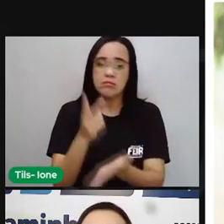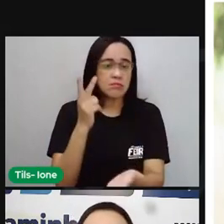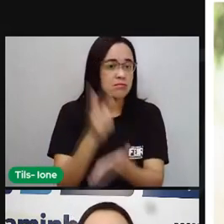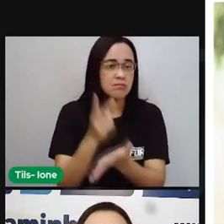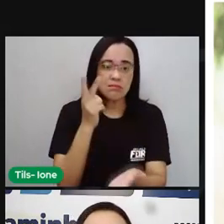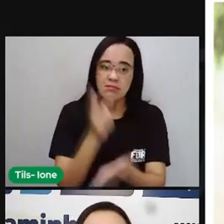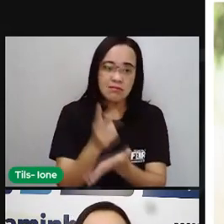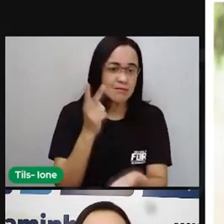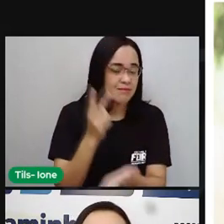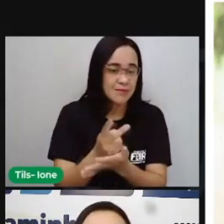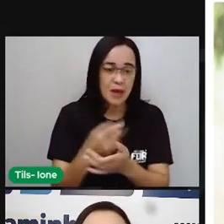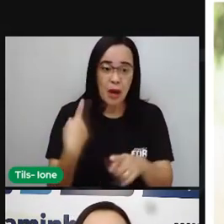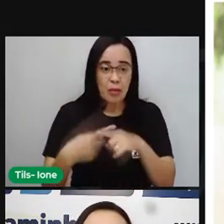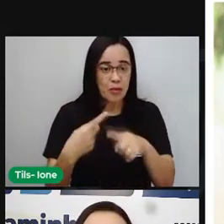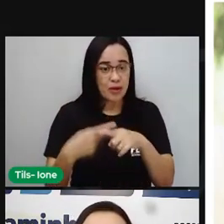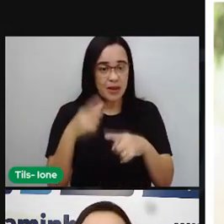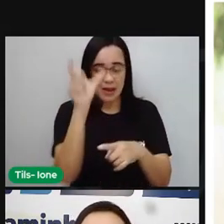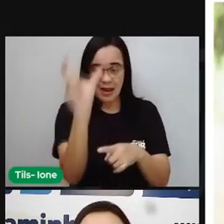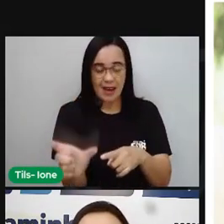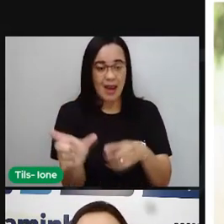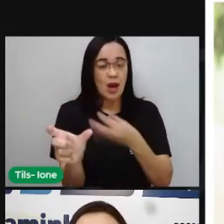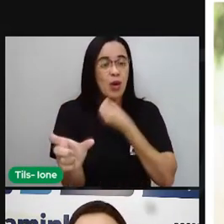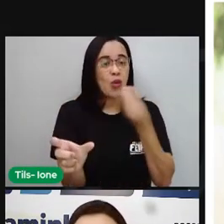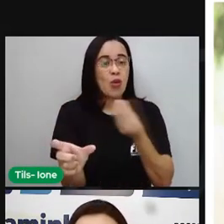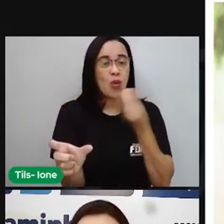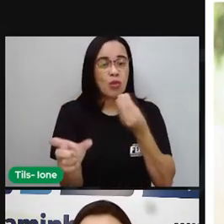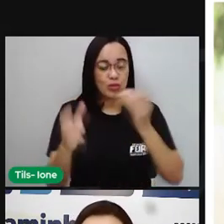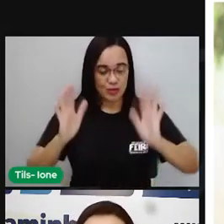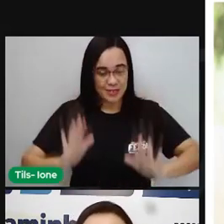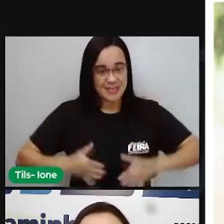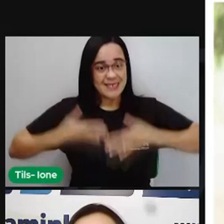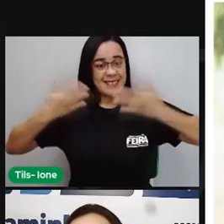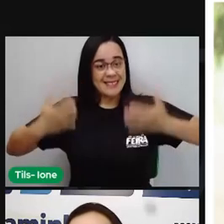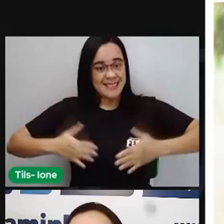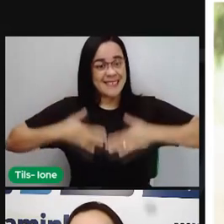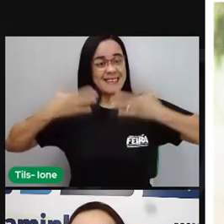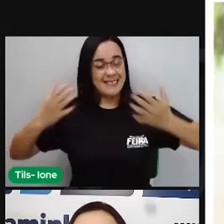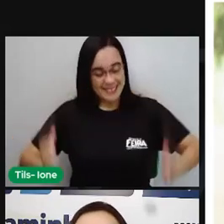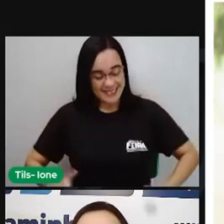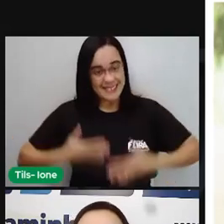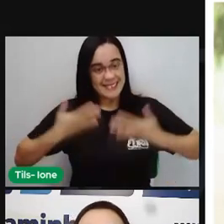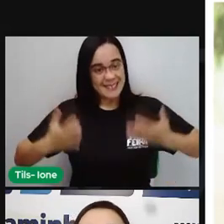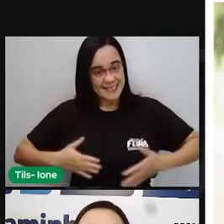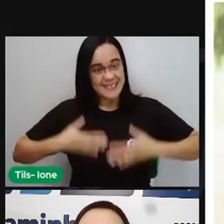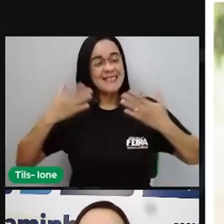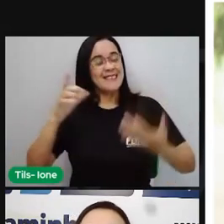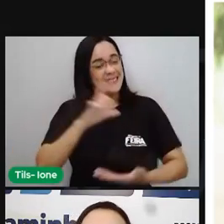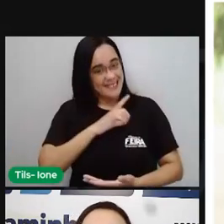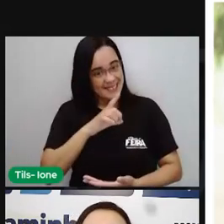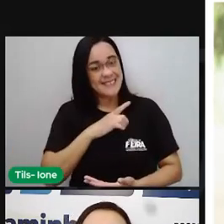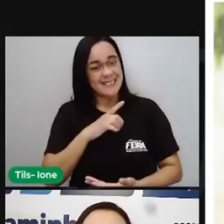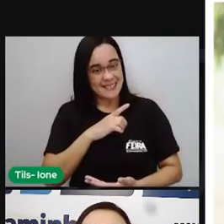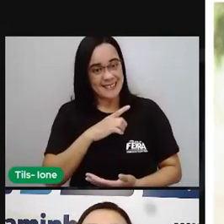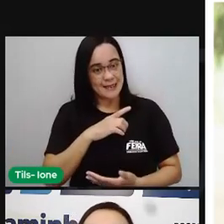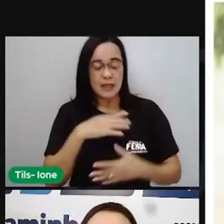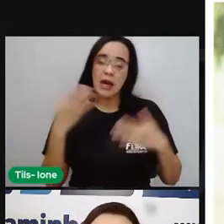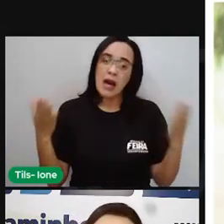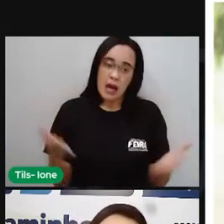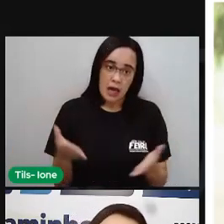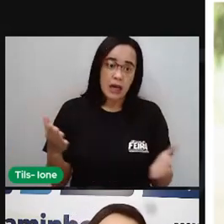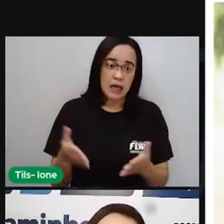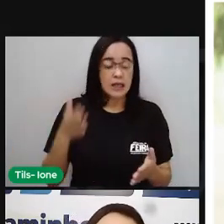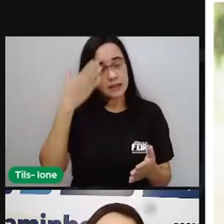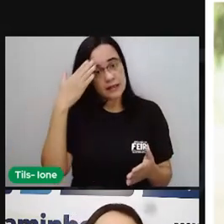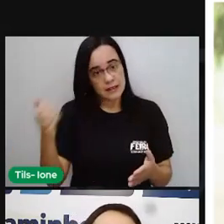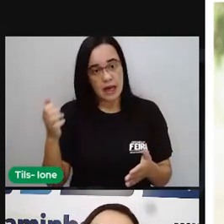ajudando a se sentirem melhor. A gente passa aí por um período, né? Em que essas visitas aí se tornaram menores.